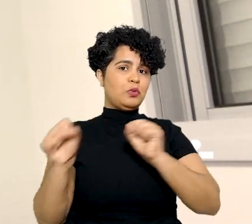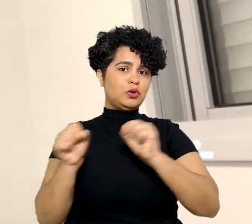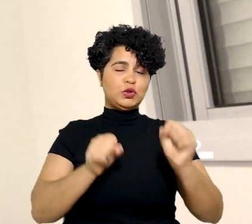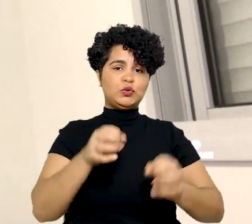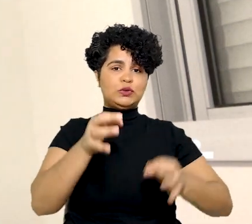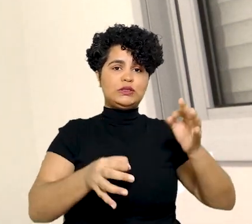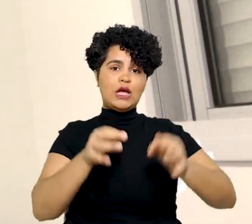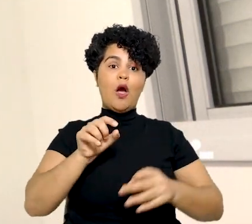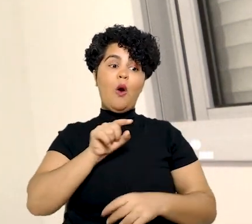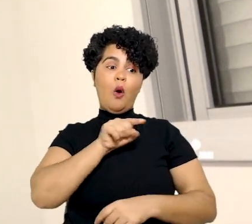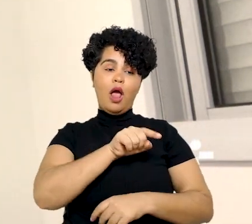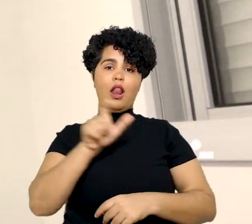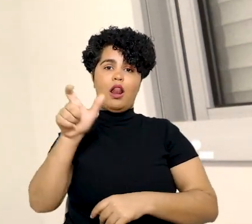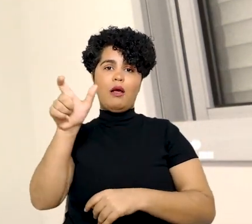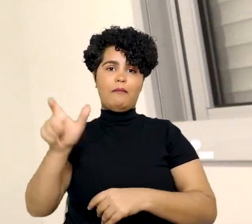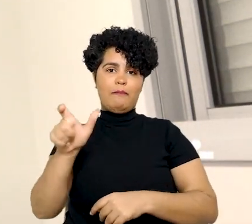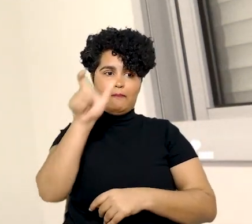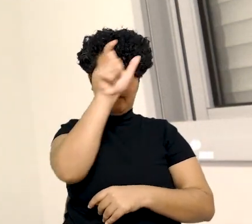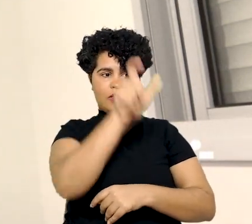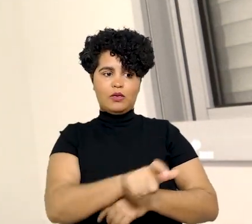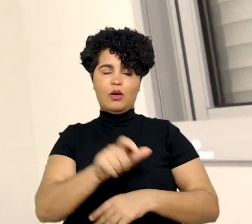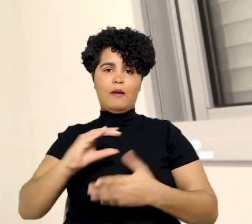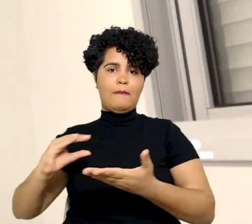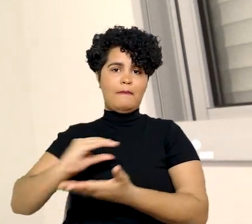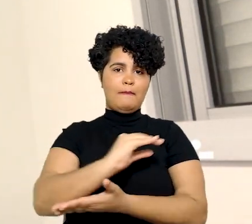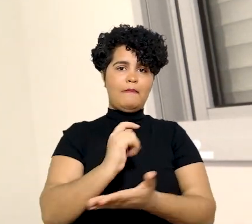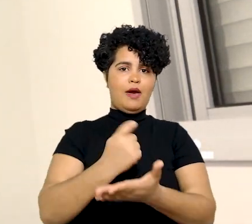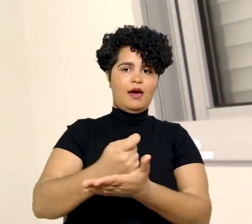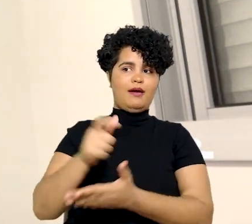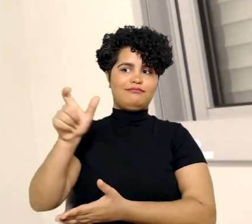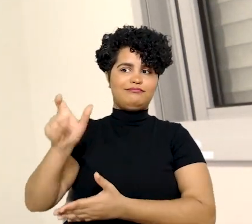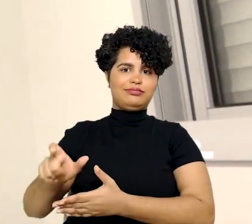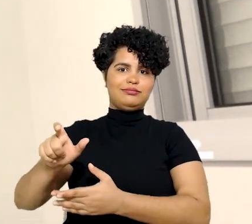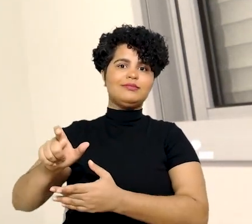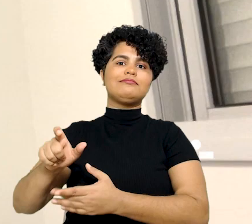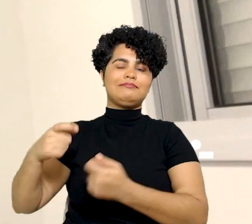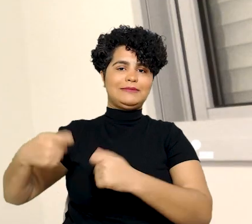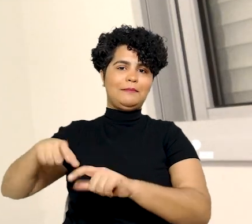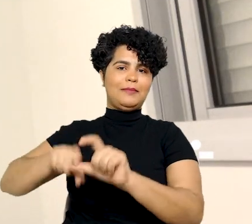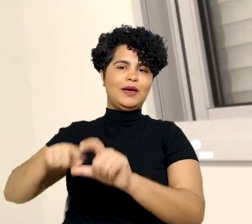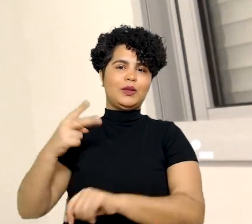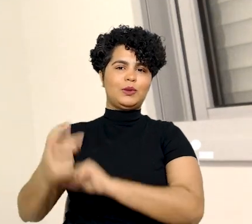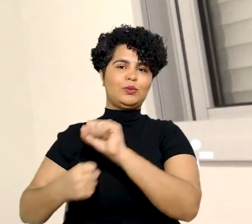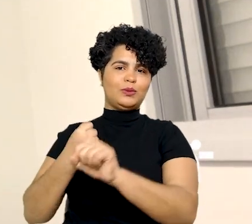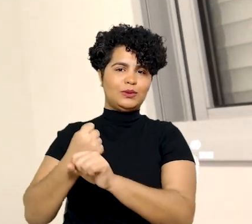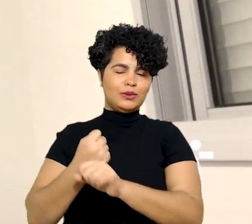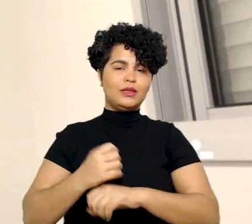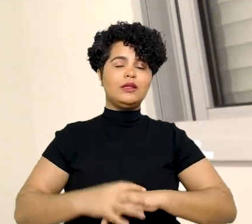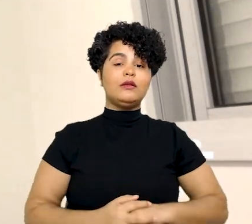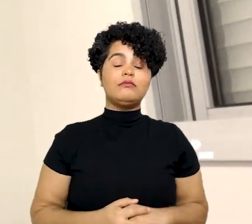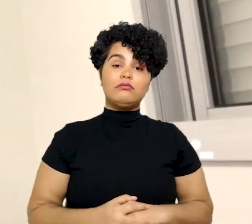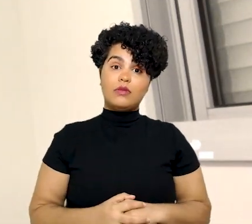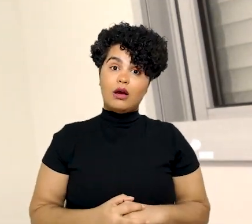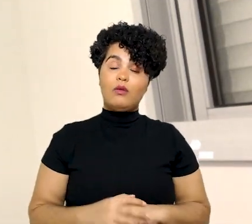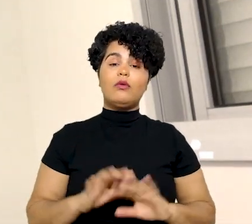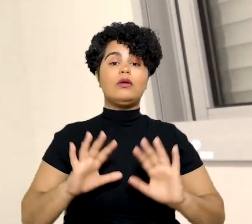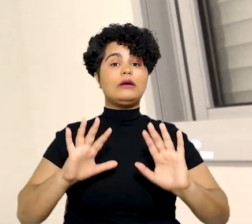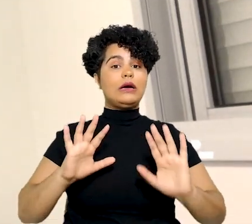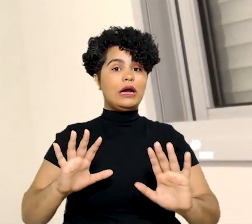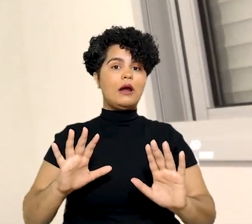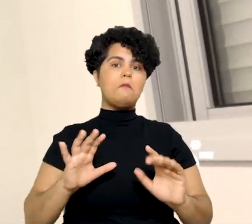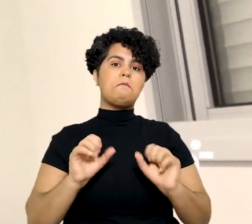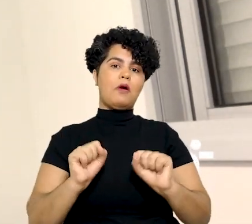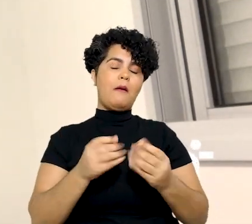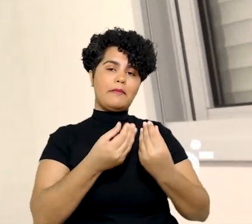ou ao poder judiciário, não há que se falar na fluência do prazo prescricional. E não poderia ser diferente, porque senão estaria